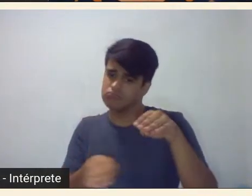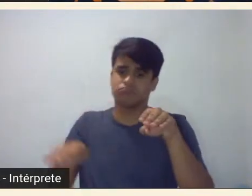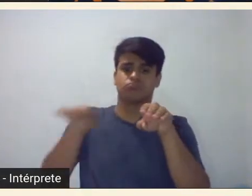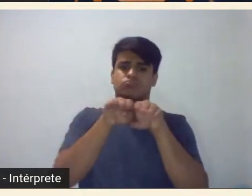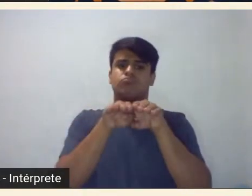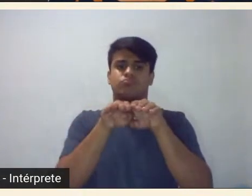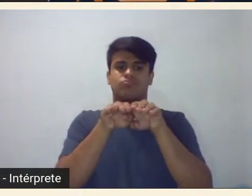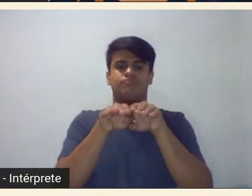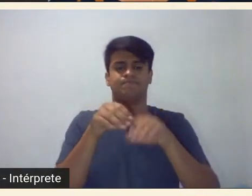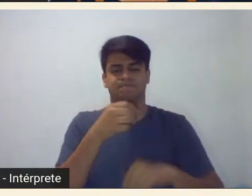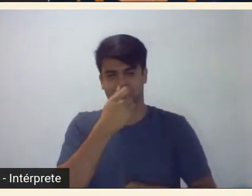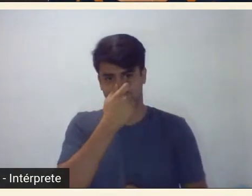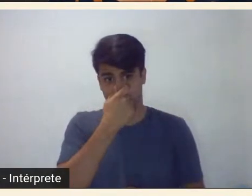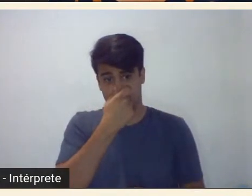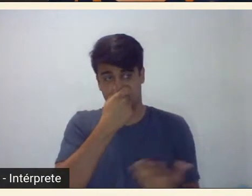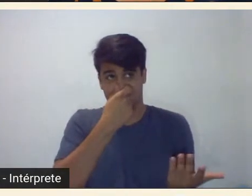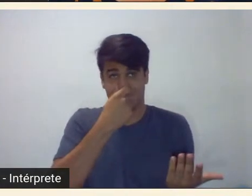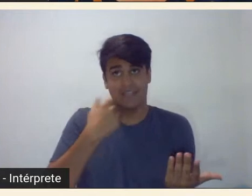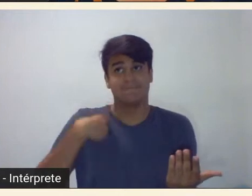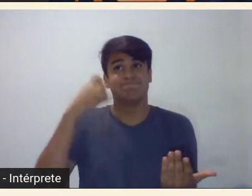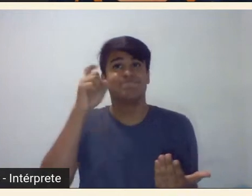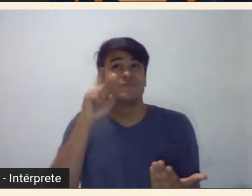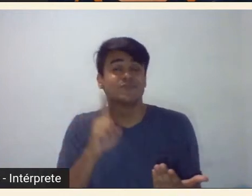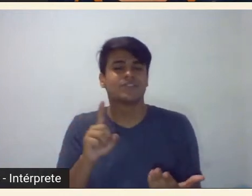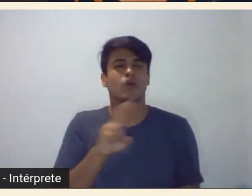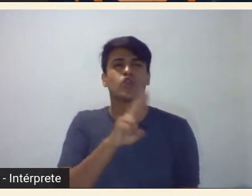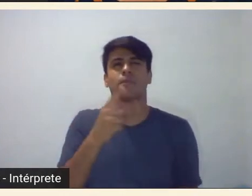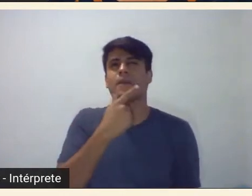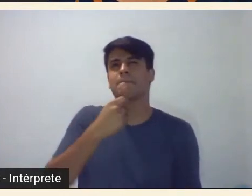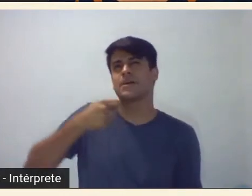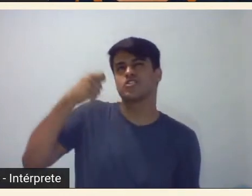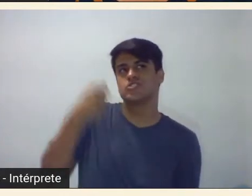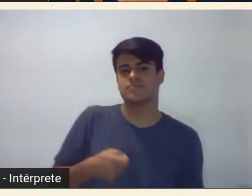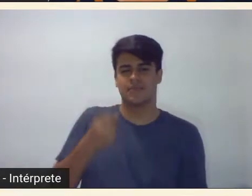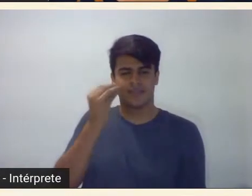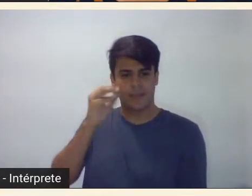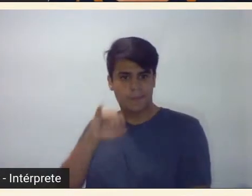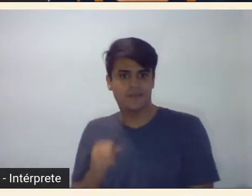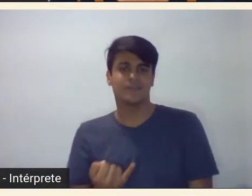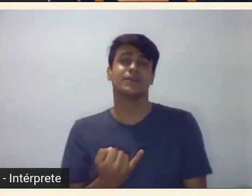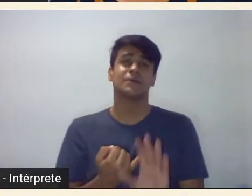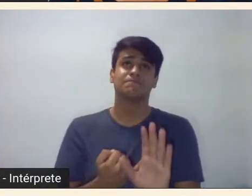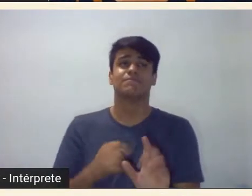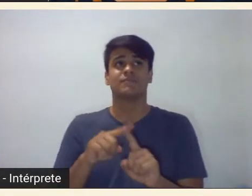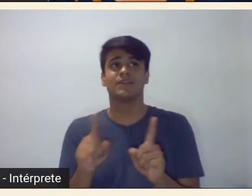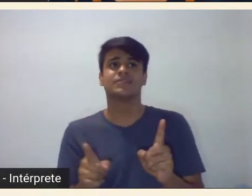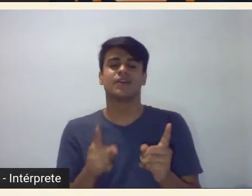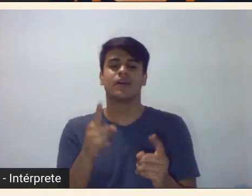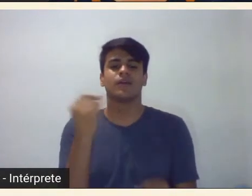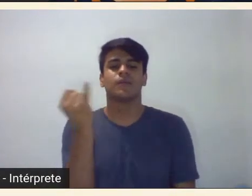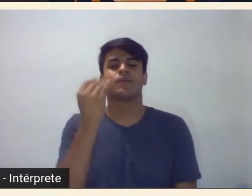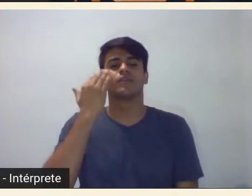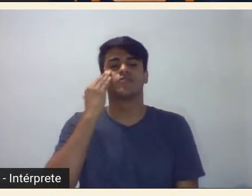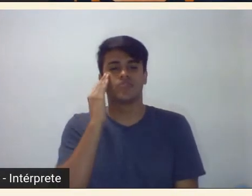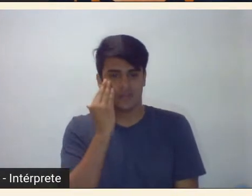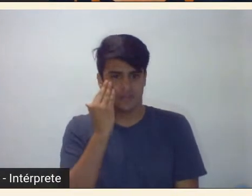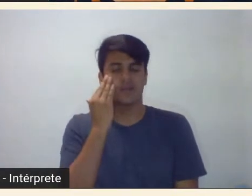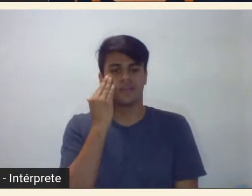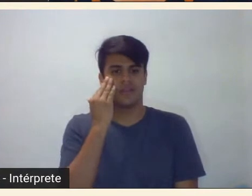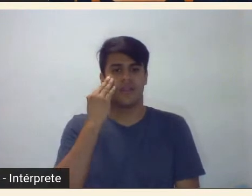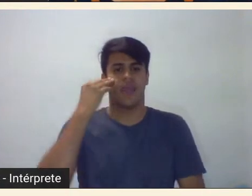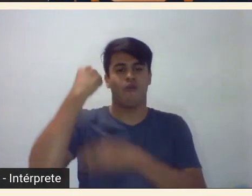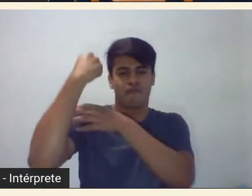enfim eu não sei se eu chamaria de machismo a contrapelo mas é importante a gente entender e eu acho que isso o feminismo nos ensina